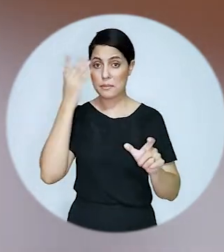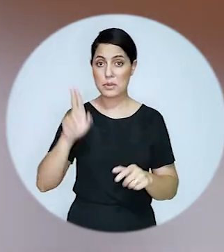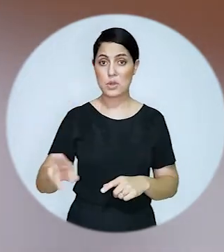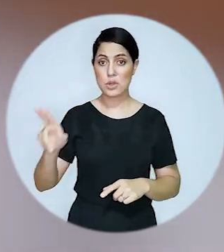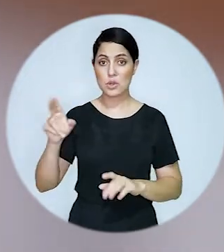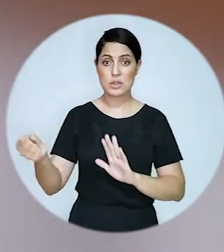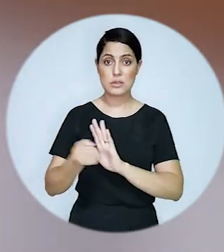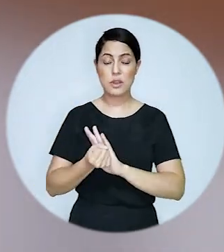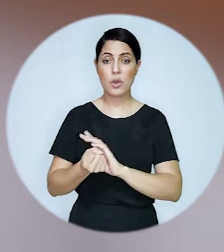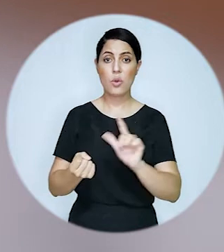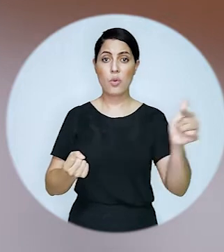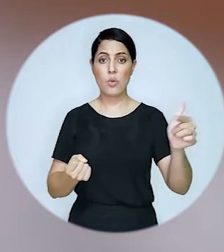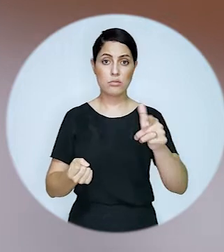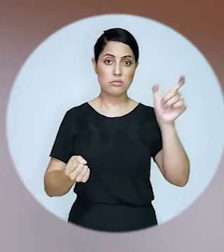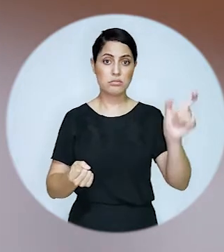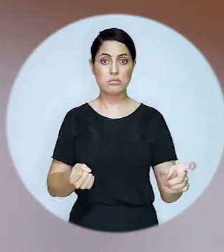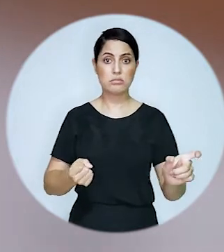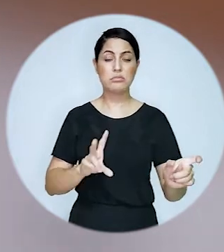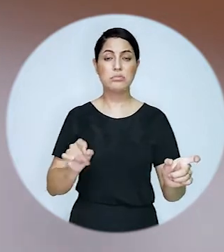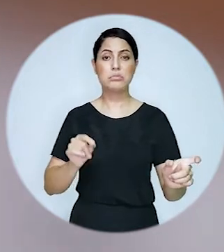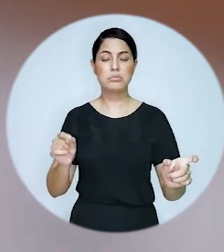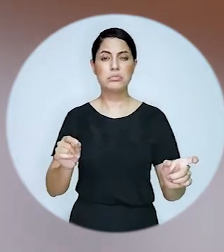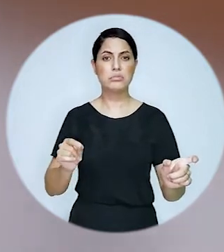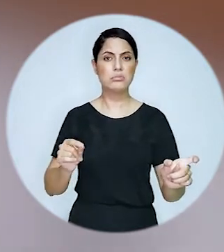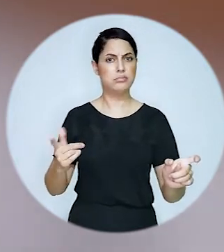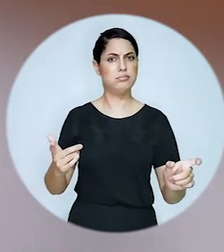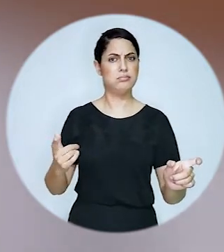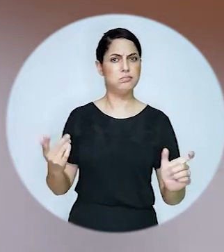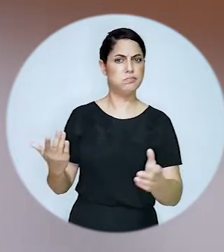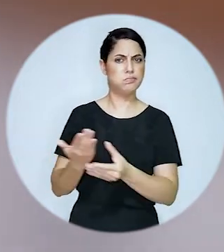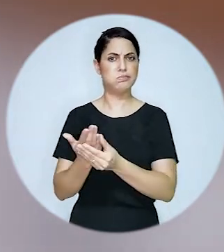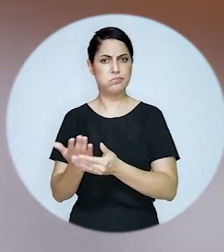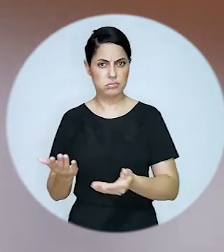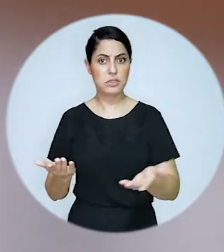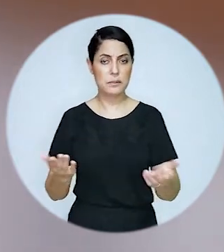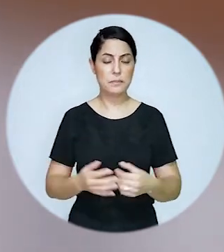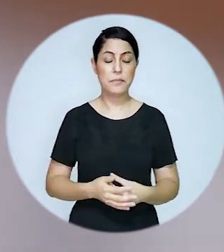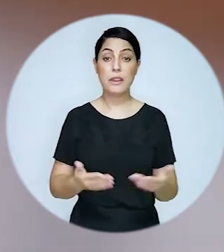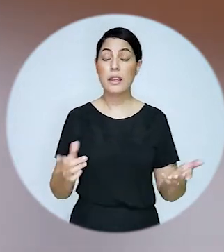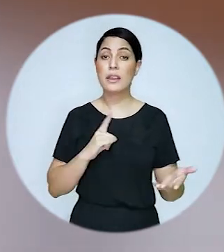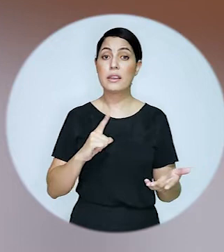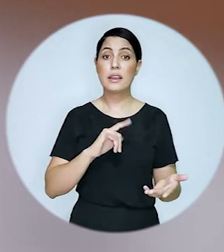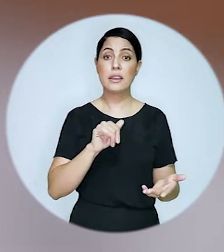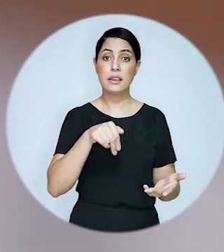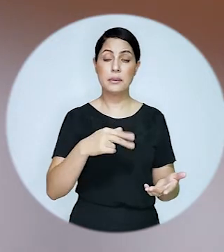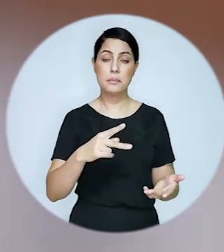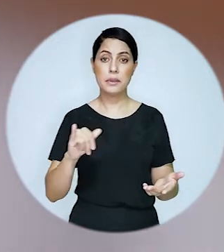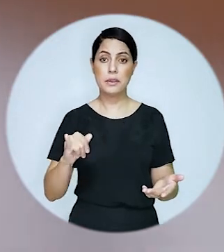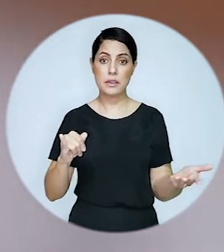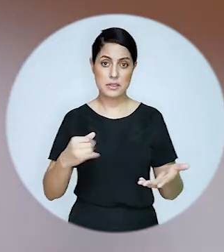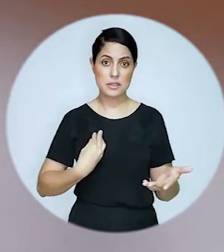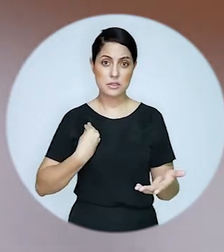quem utiliza a marca semelhante, colo dentro, e entrar com o PAN. A gente viu aí que o INPI